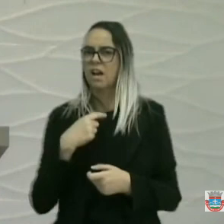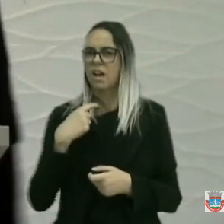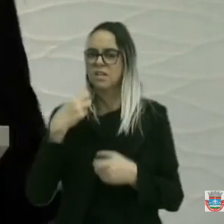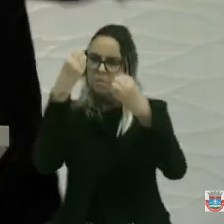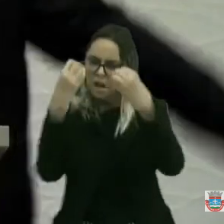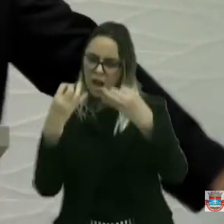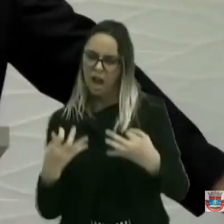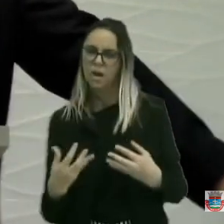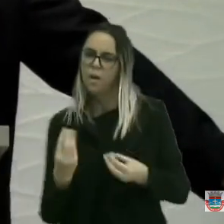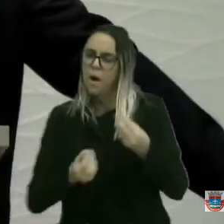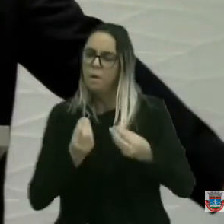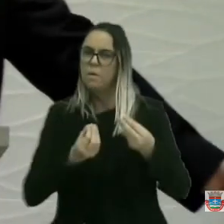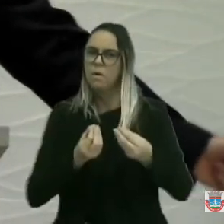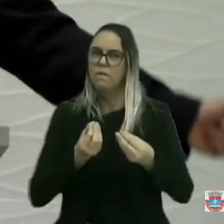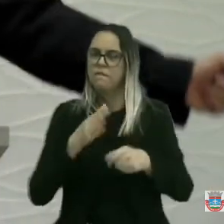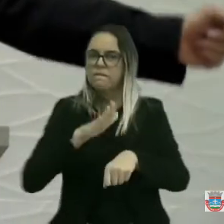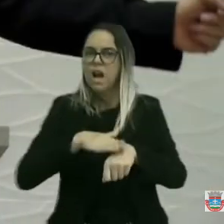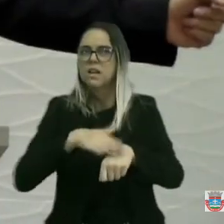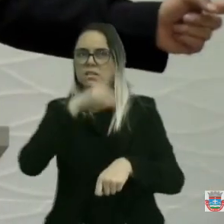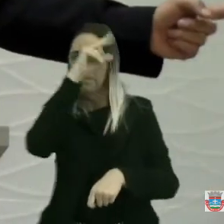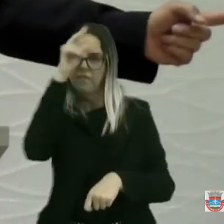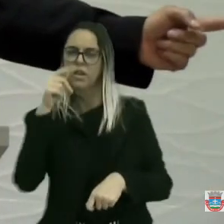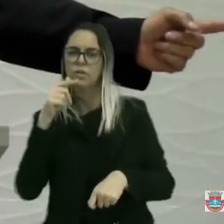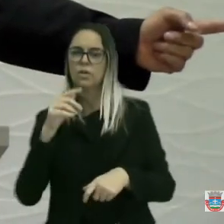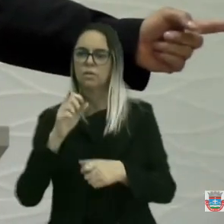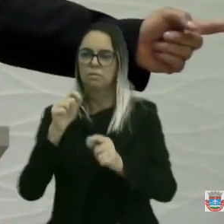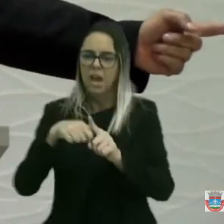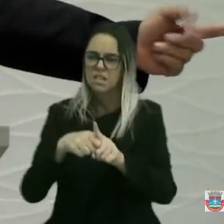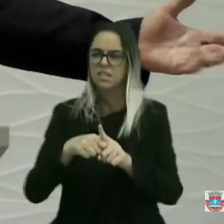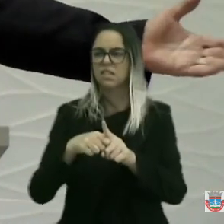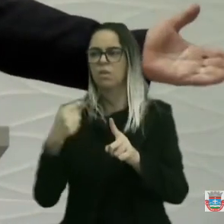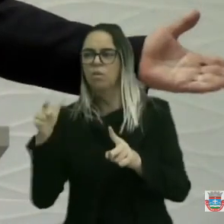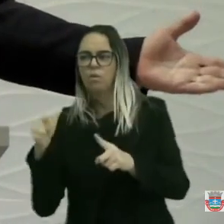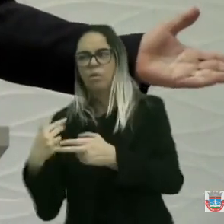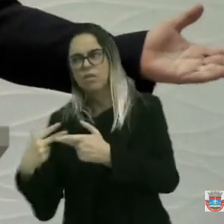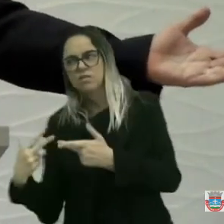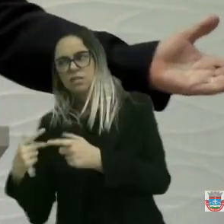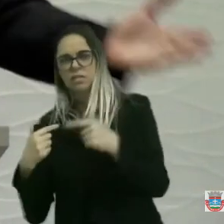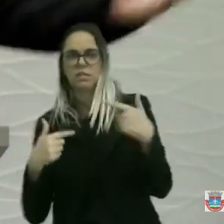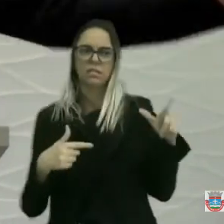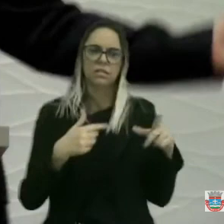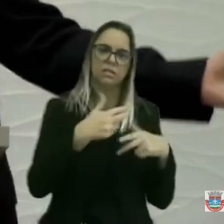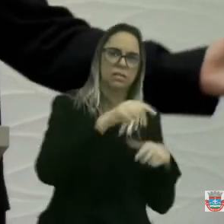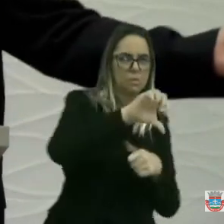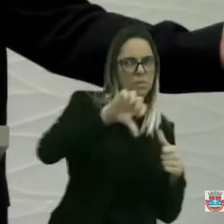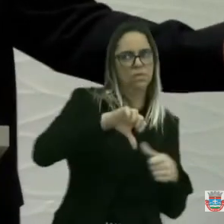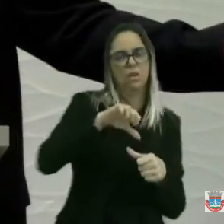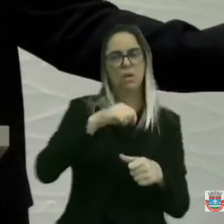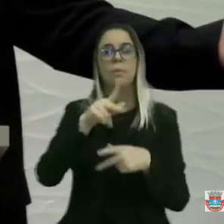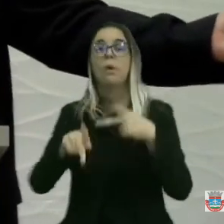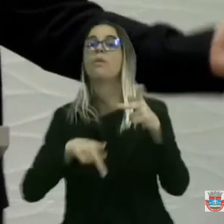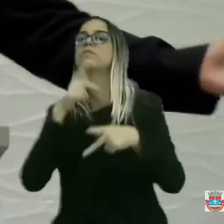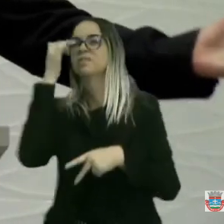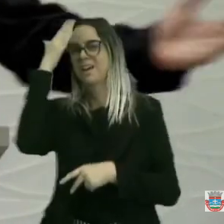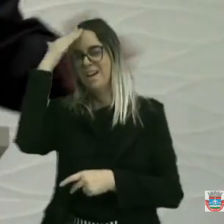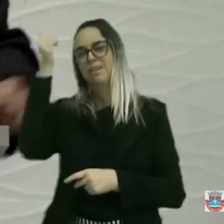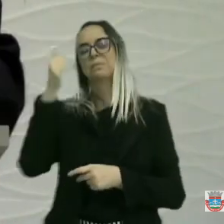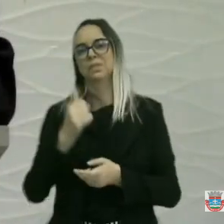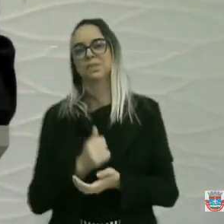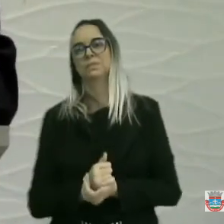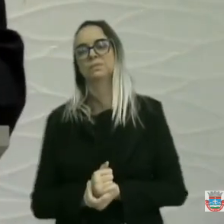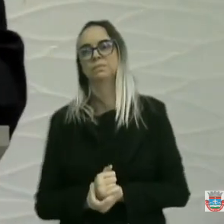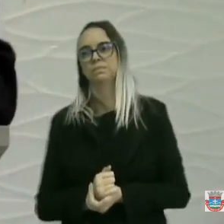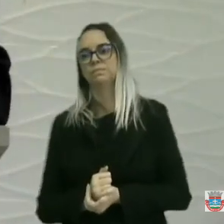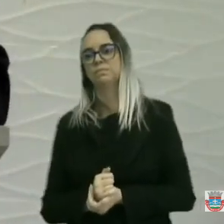Porque três meses falam uma coisa. Depois de três meses falam outra. Aí o povo sabe o que foi que houve. O povo sabe